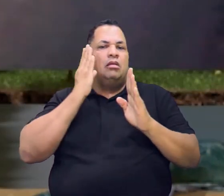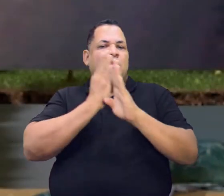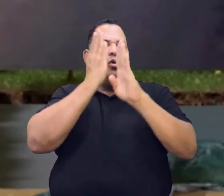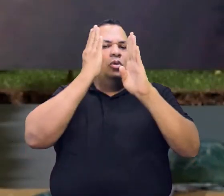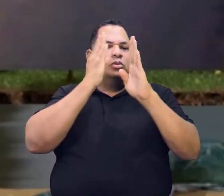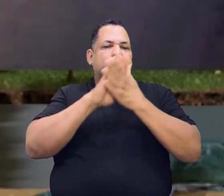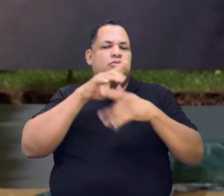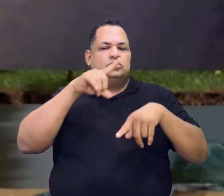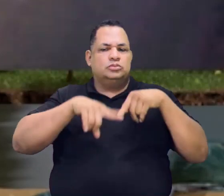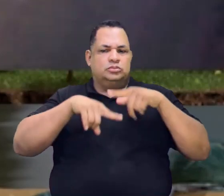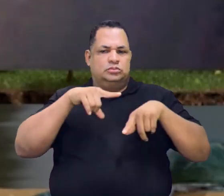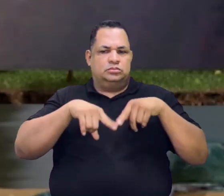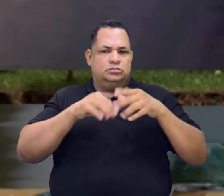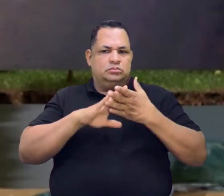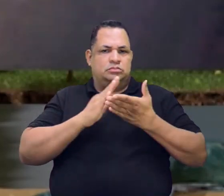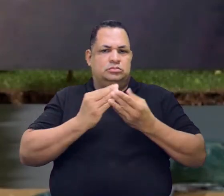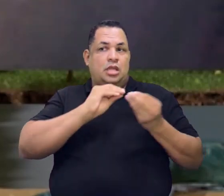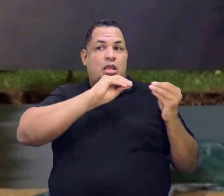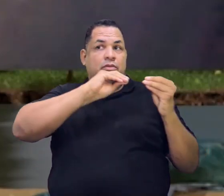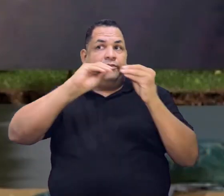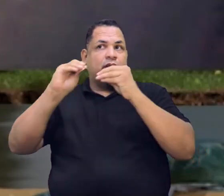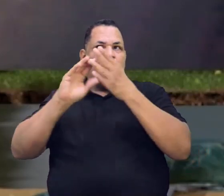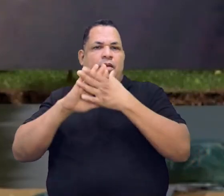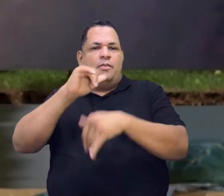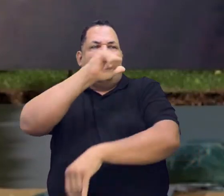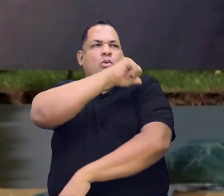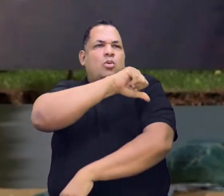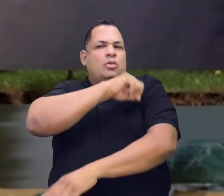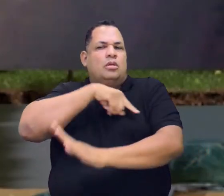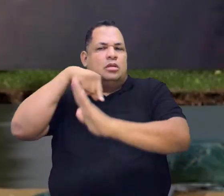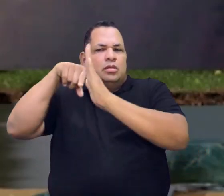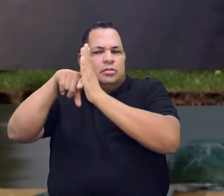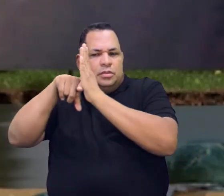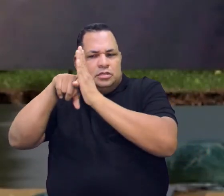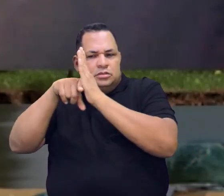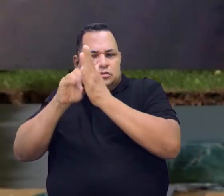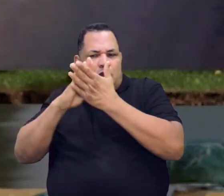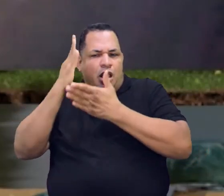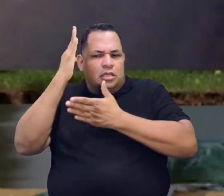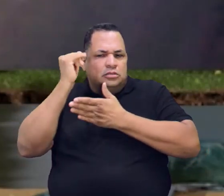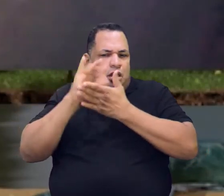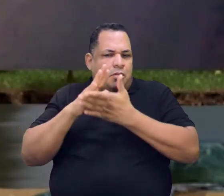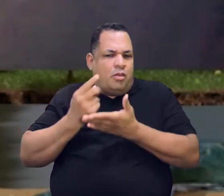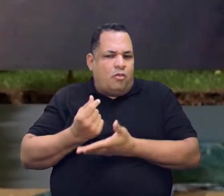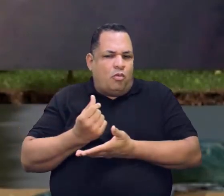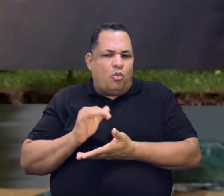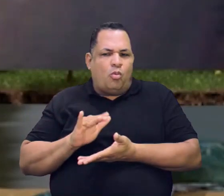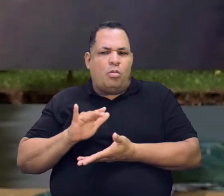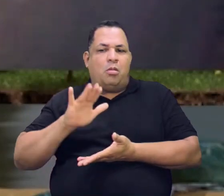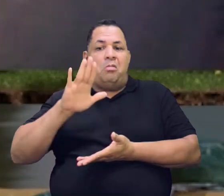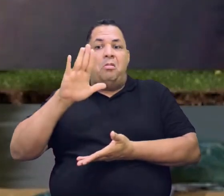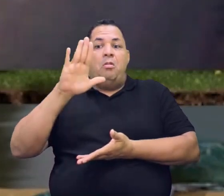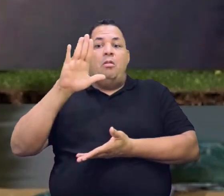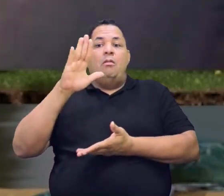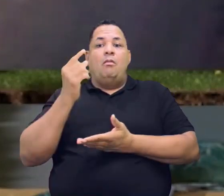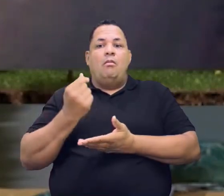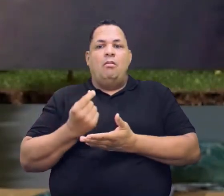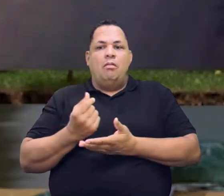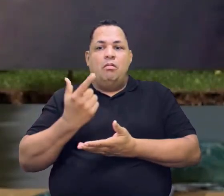manda para o Rio, que já era bem avançado, e lá se descobre o teor do minério. Cara, isso é